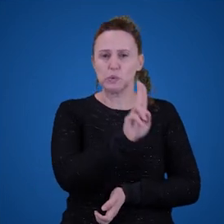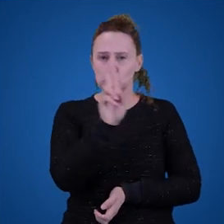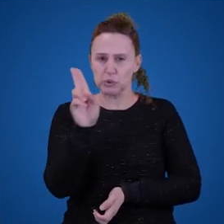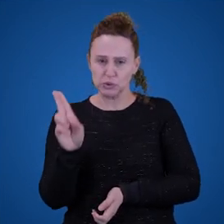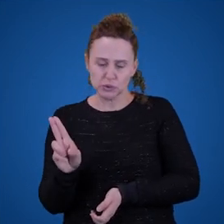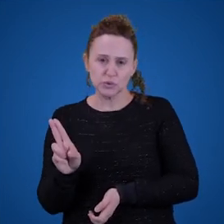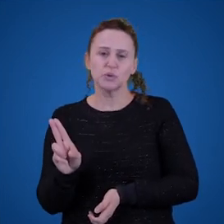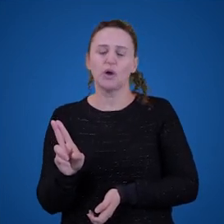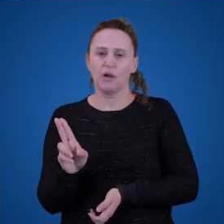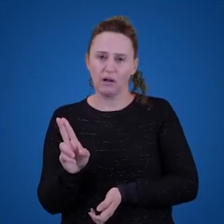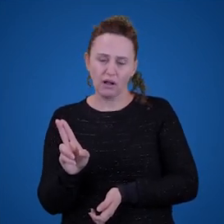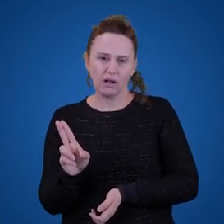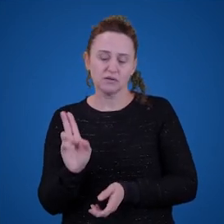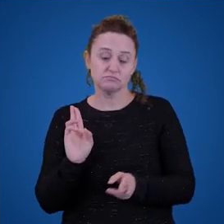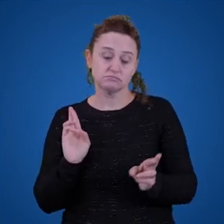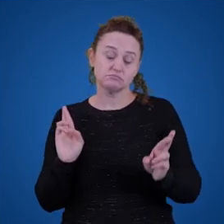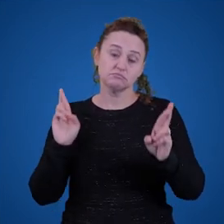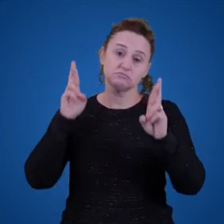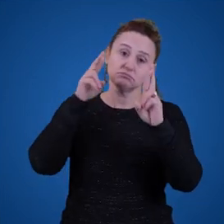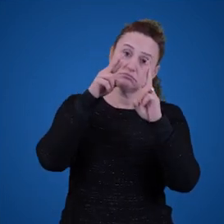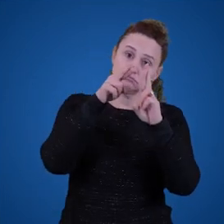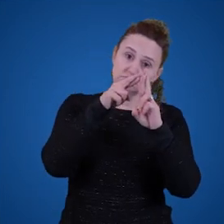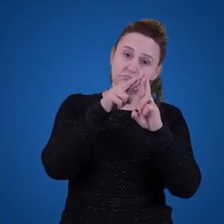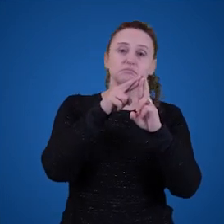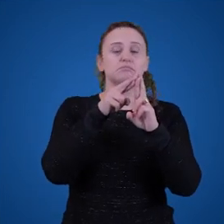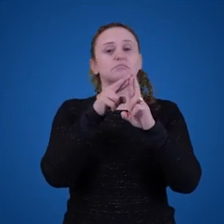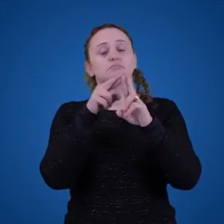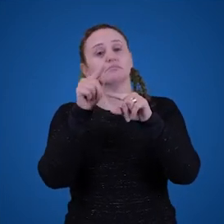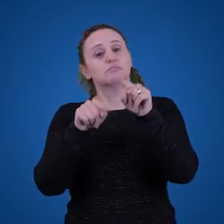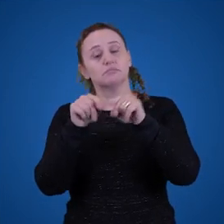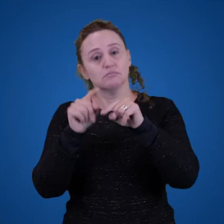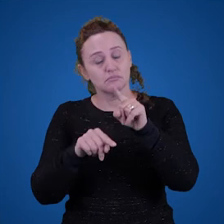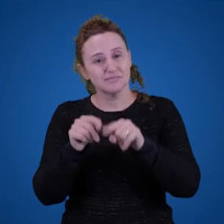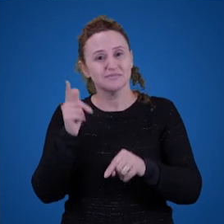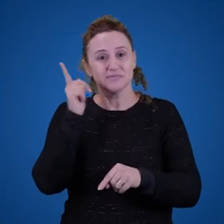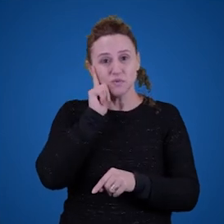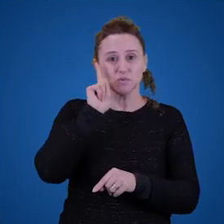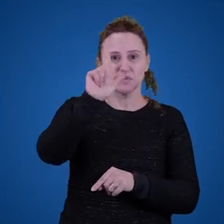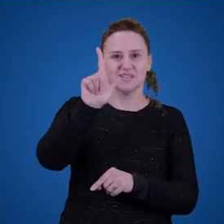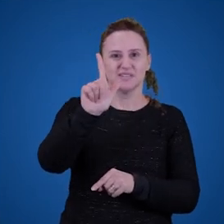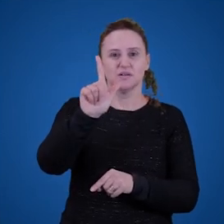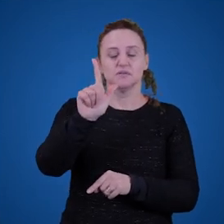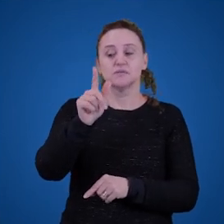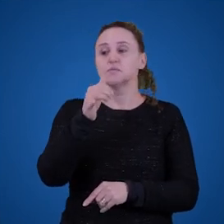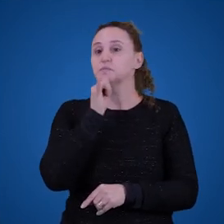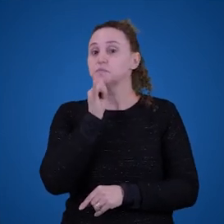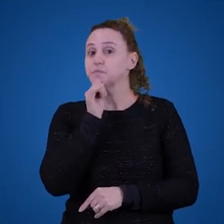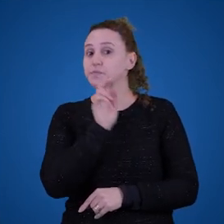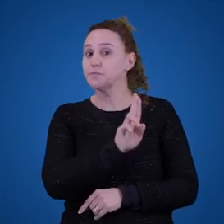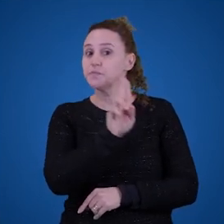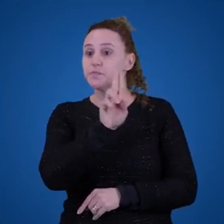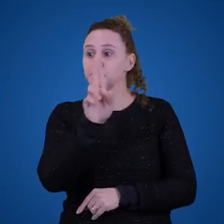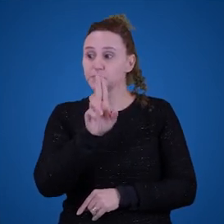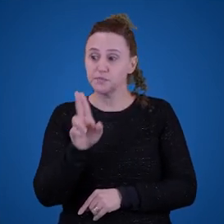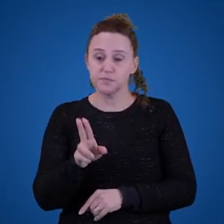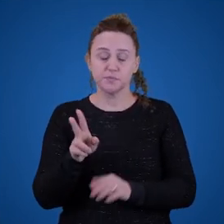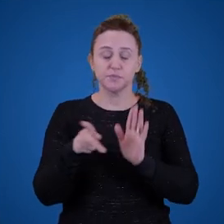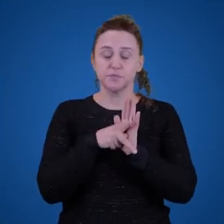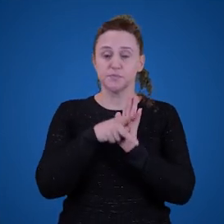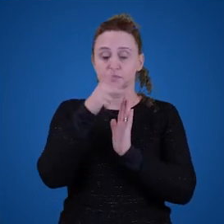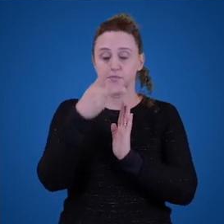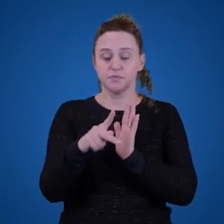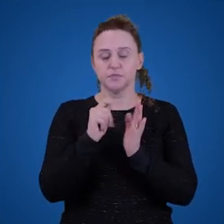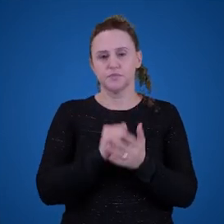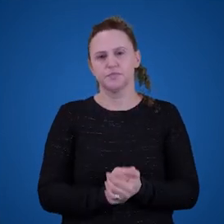sucesso. Como é o caso dos nomes próprios, por exemplo, que eu venho dando desde o começo. Mas, alguns termos linguísticos,